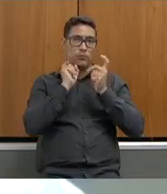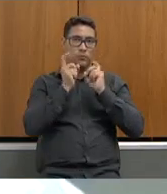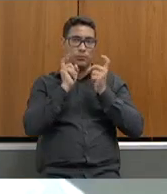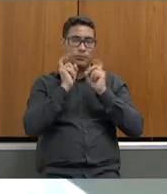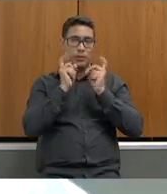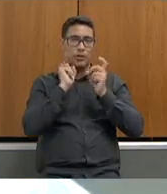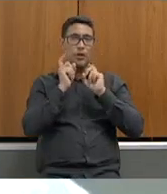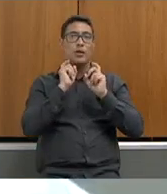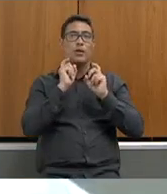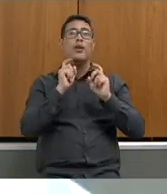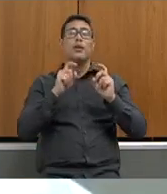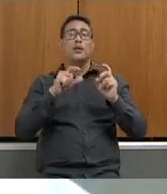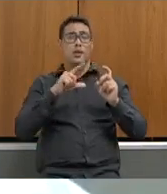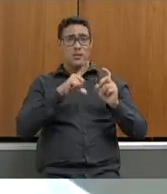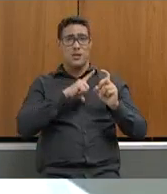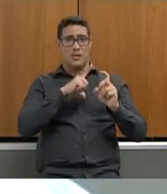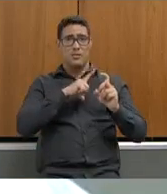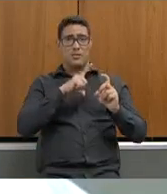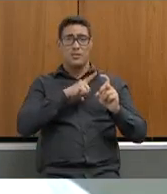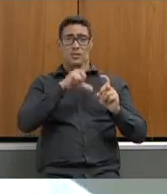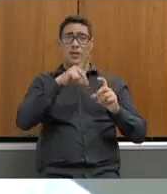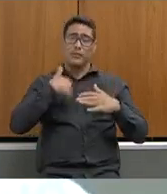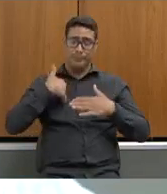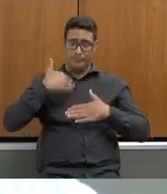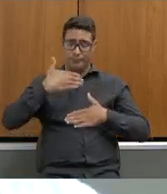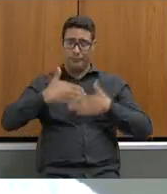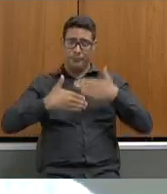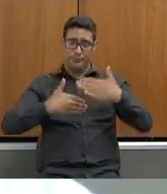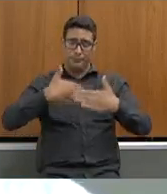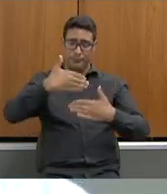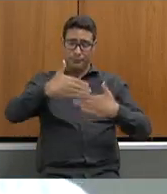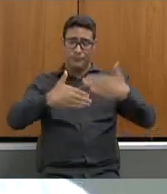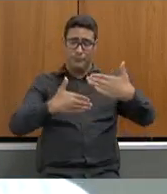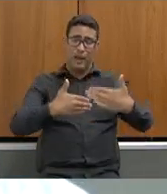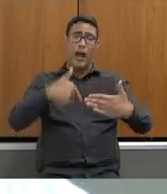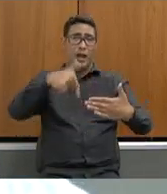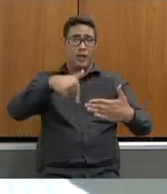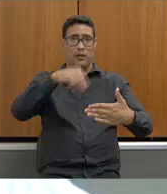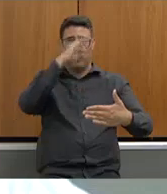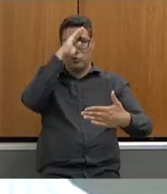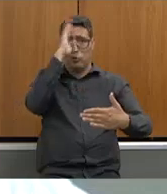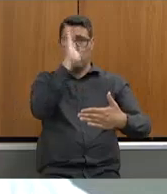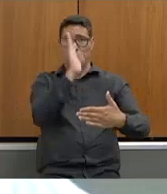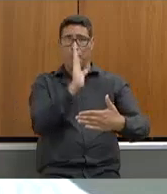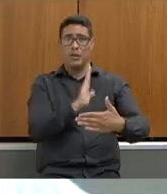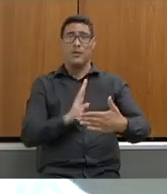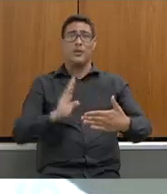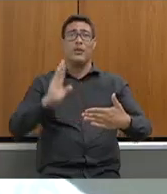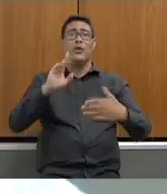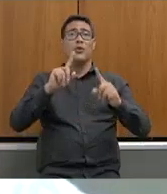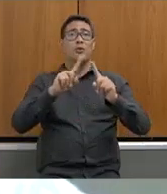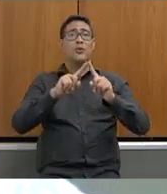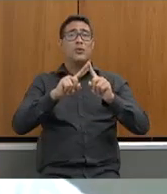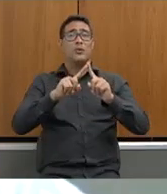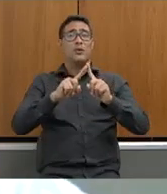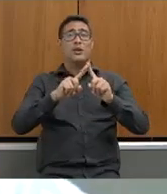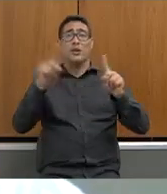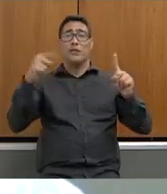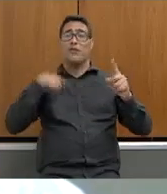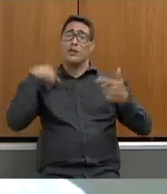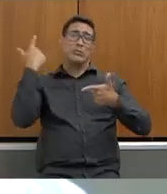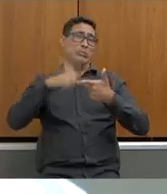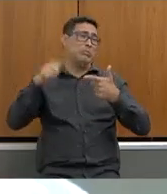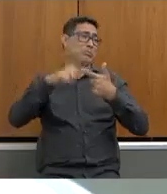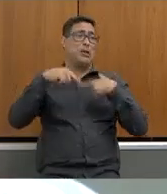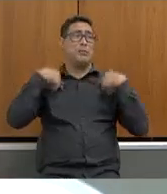nós demos mais um passo aqui no Brasil para a gente sair desse desastre que foi o governo Bolsonaro o